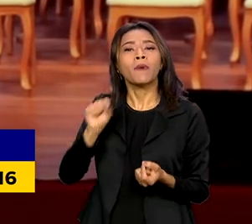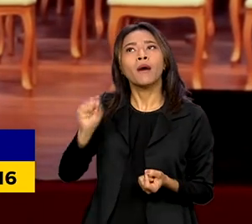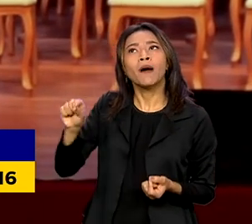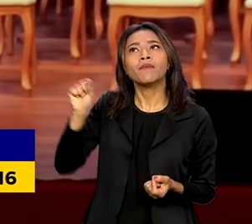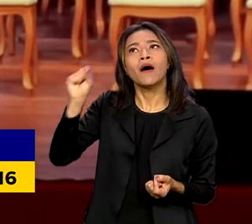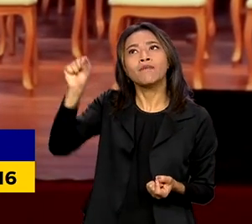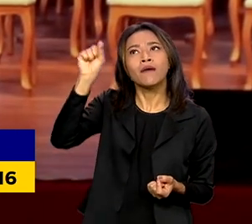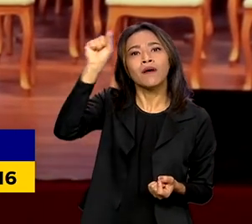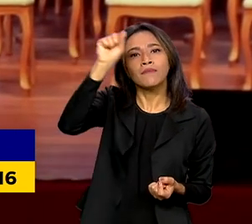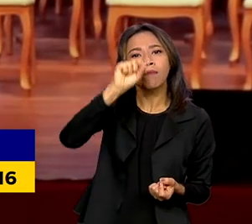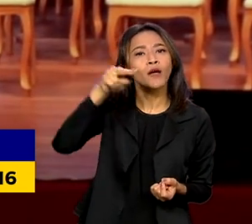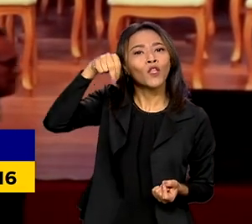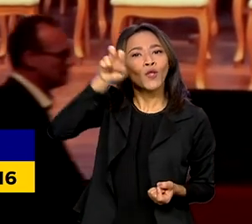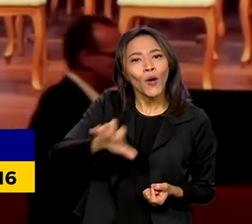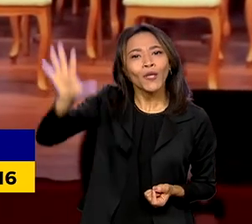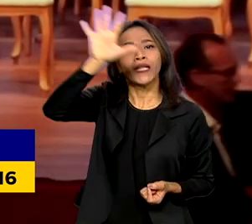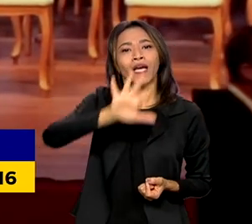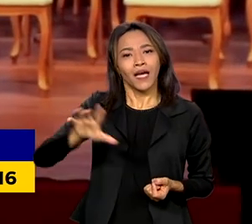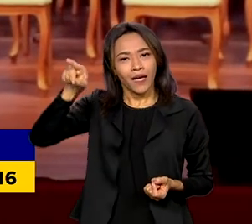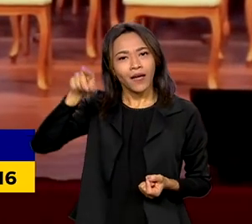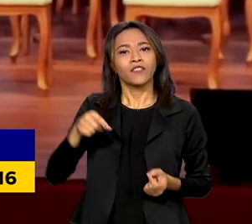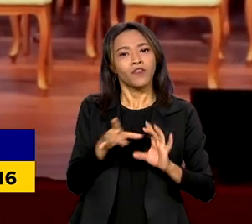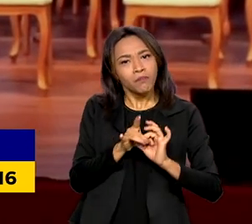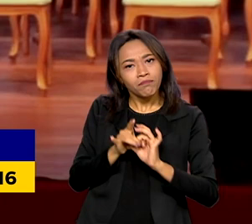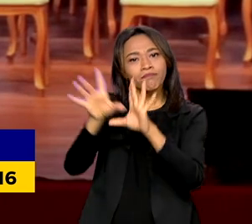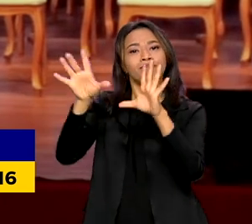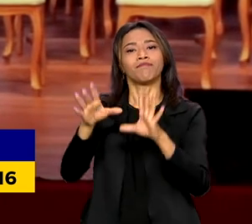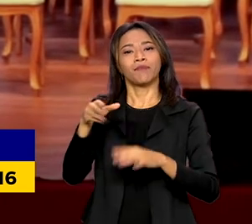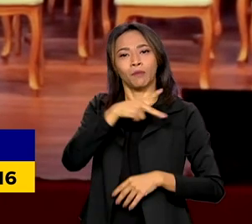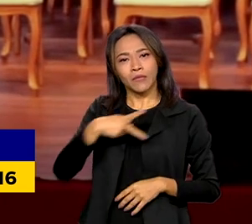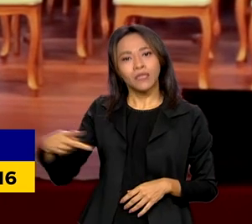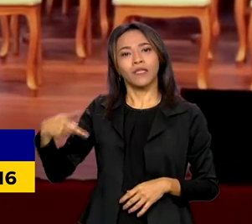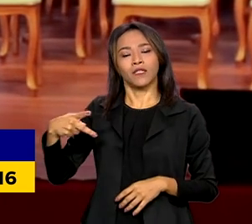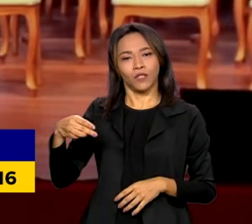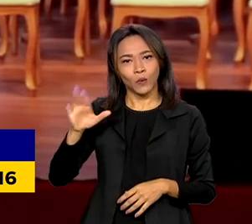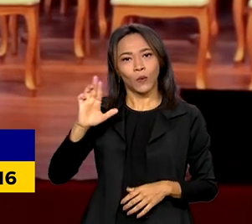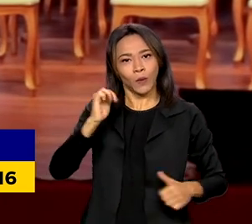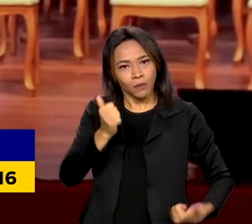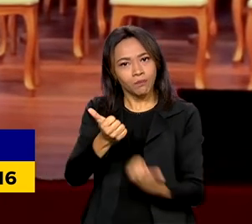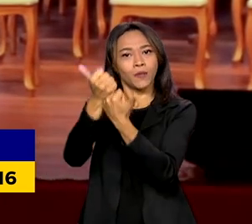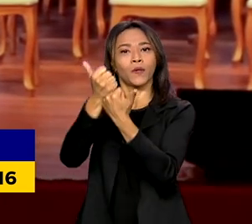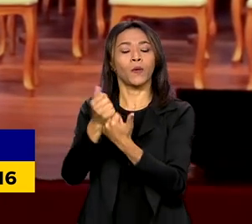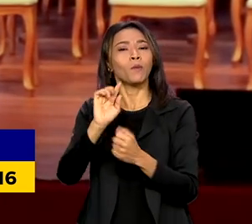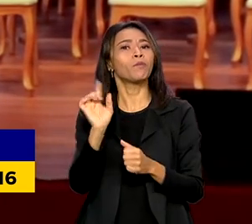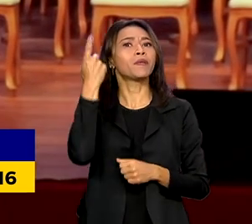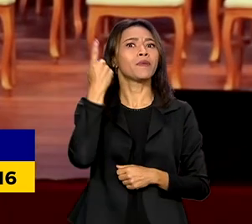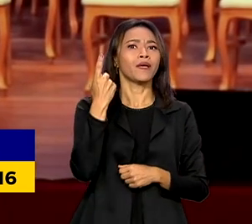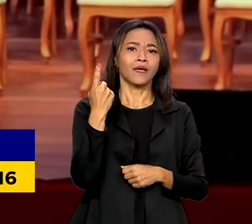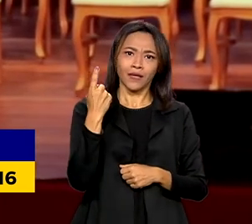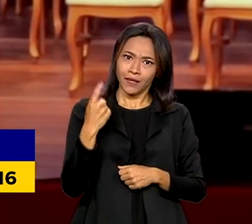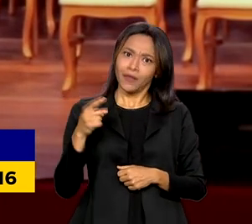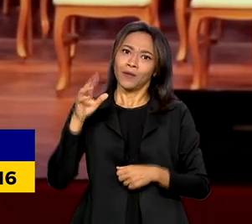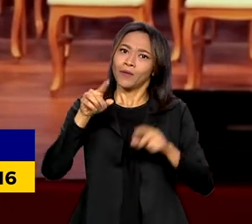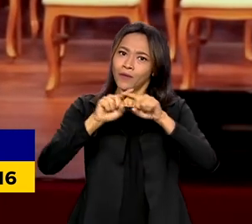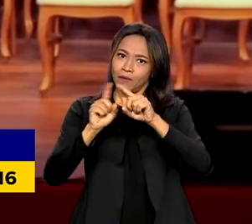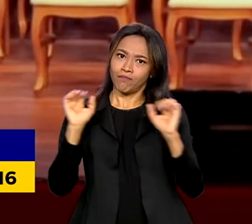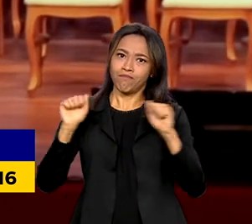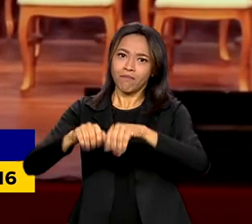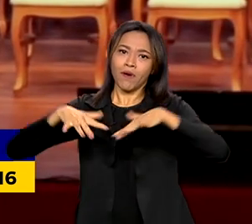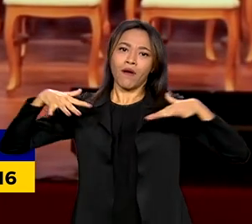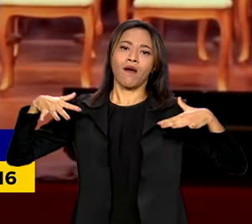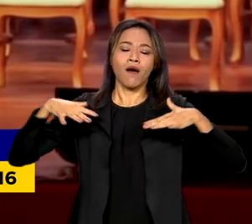que foi aberto pelo presidente Lula. O primeiro evento do PPA Participativo foi na Bahia. Semana que vem,